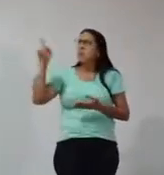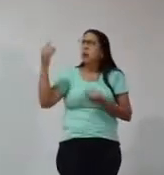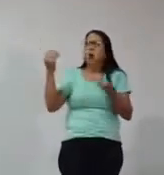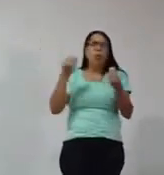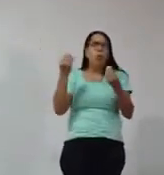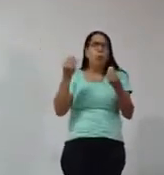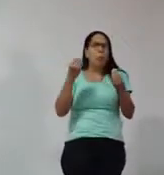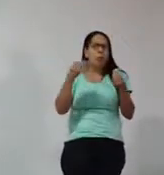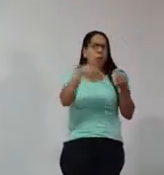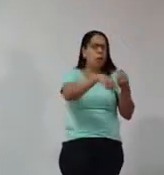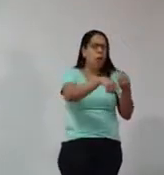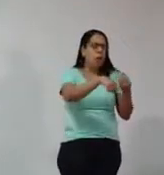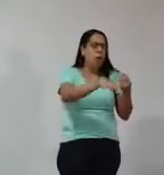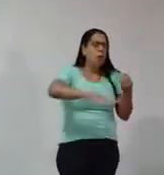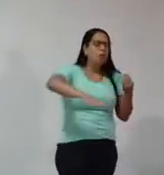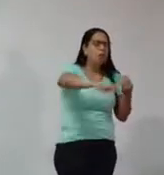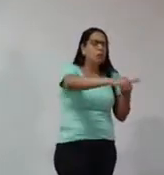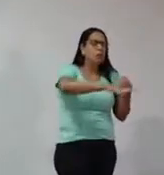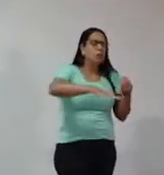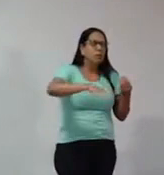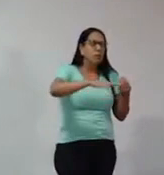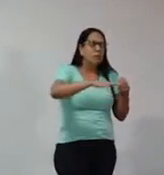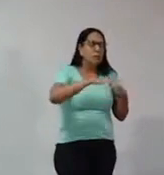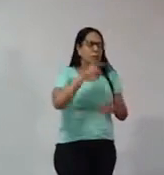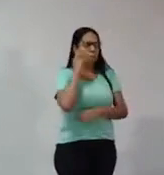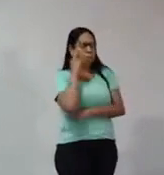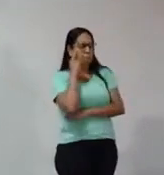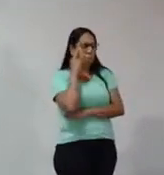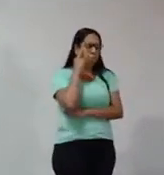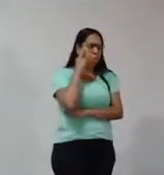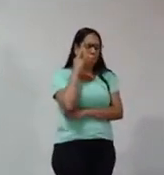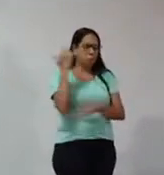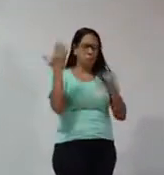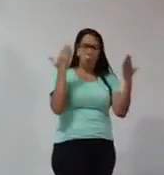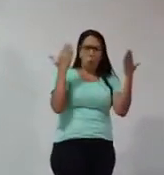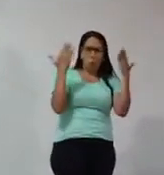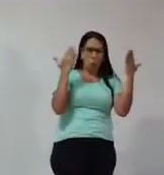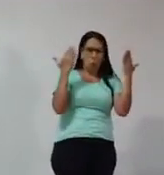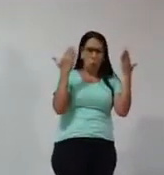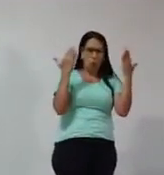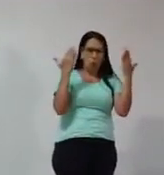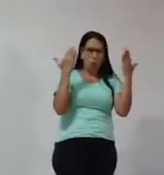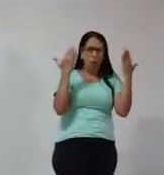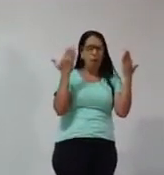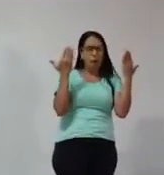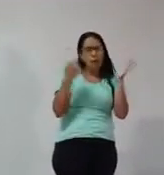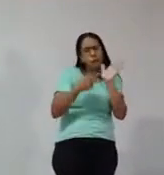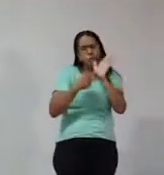direto. Eles fazem muito em cascas de árvore. Então, eu trouxe gravuras.